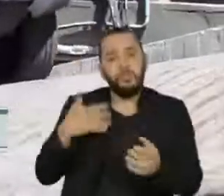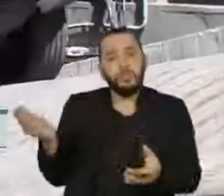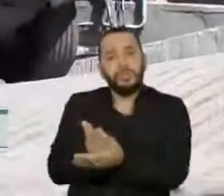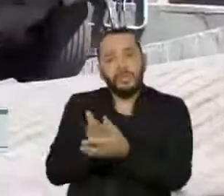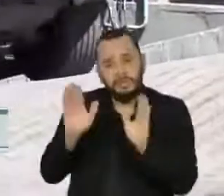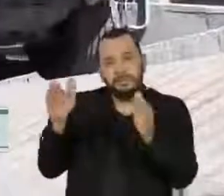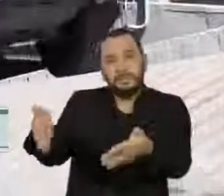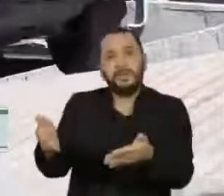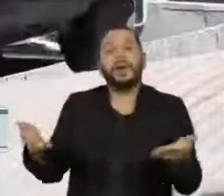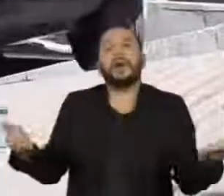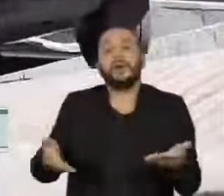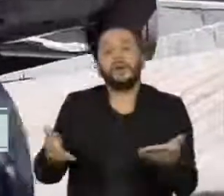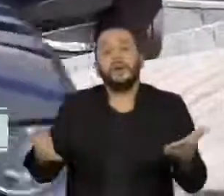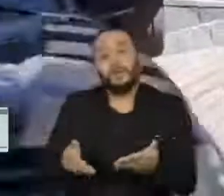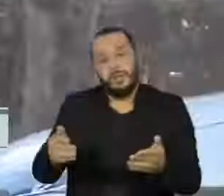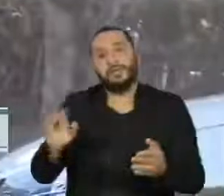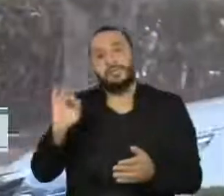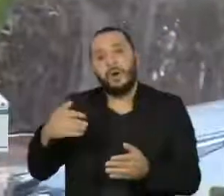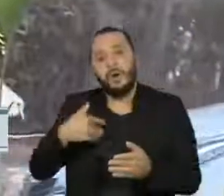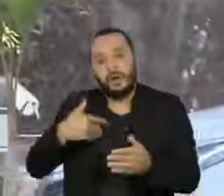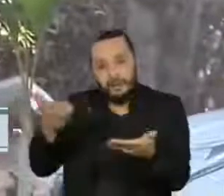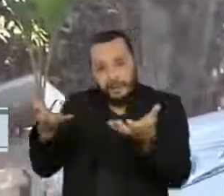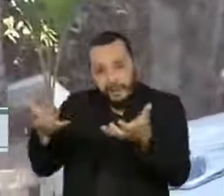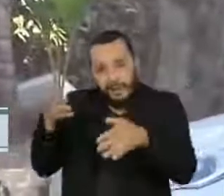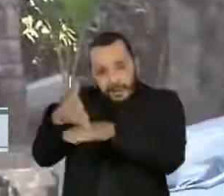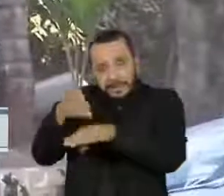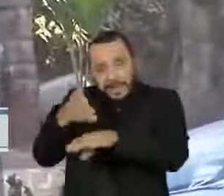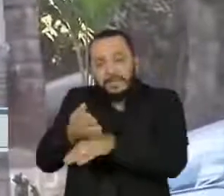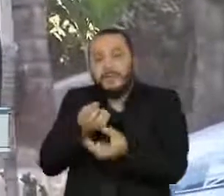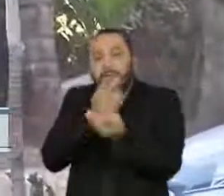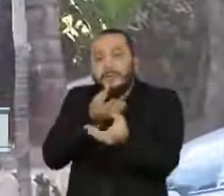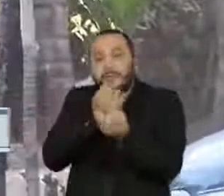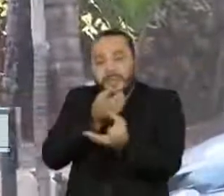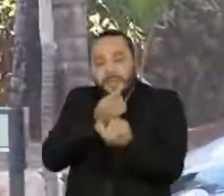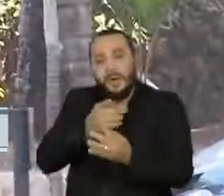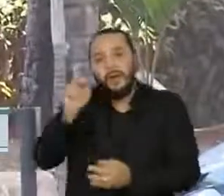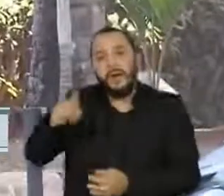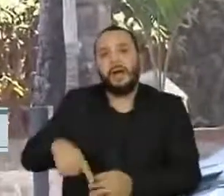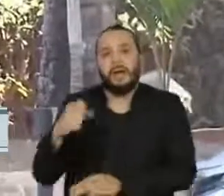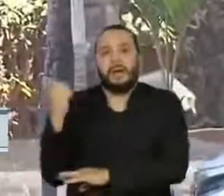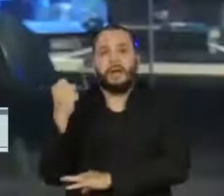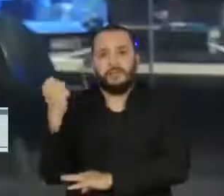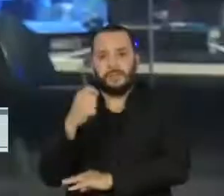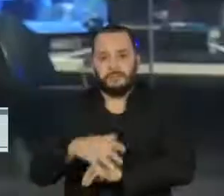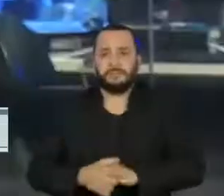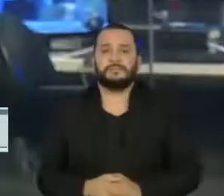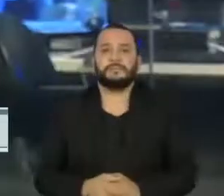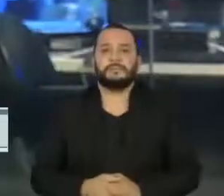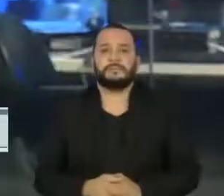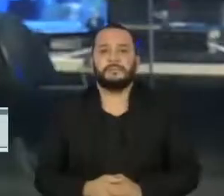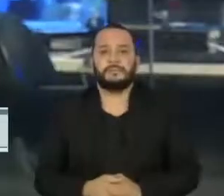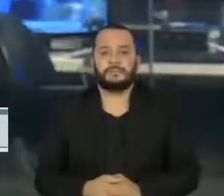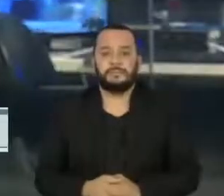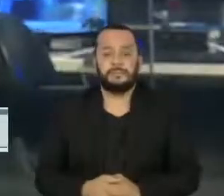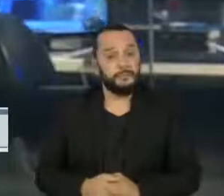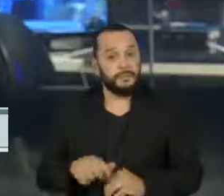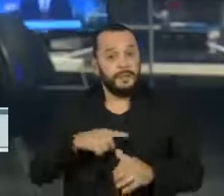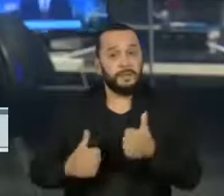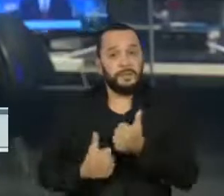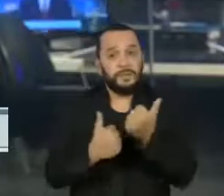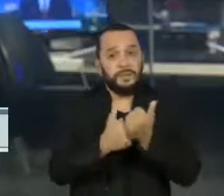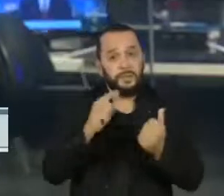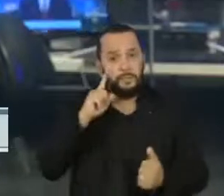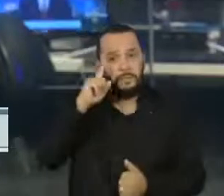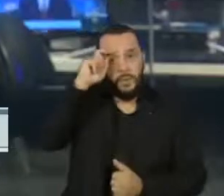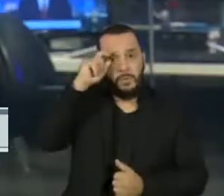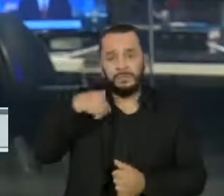Agora, apenas se discute o acesso às informações, que classificou como extremamente graves. Em nota, assessoria de Sérgio